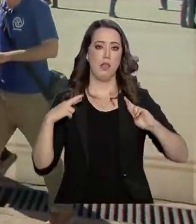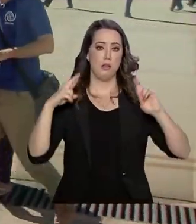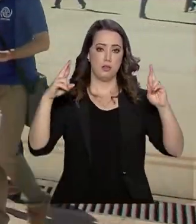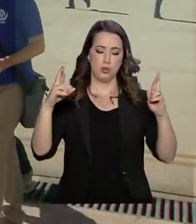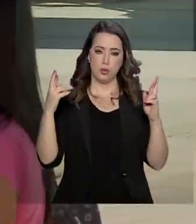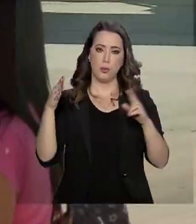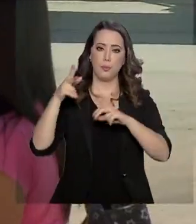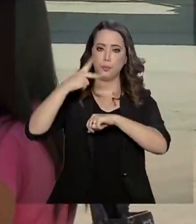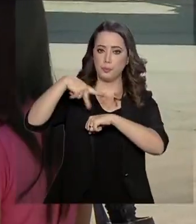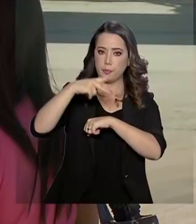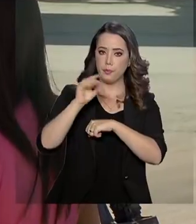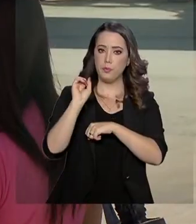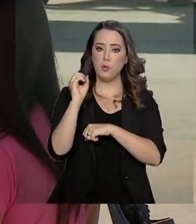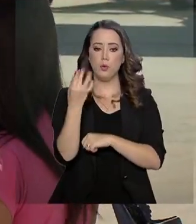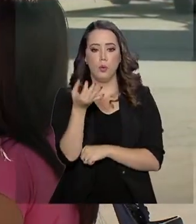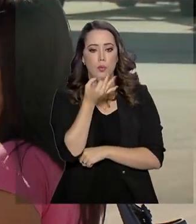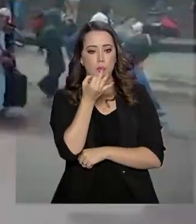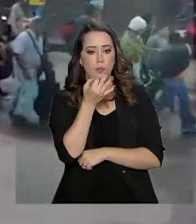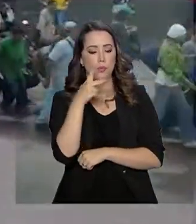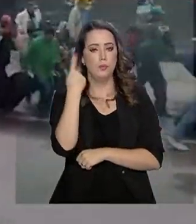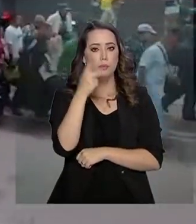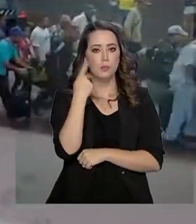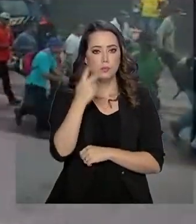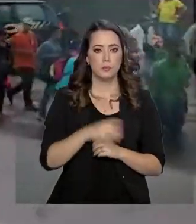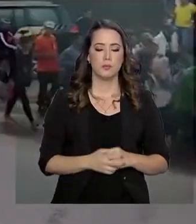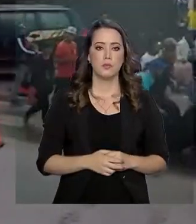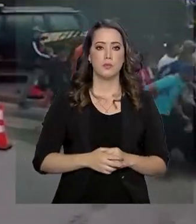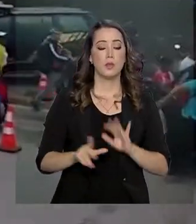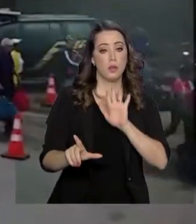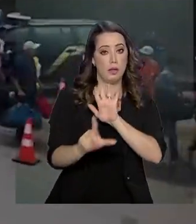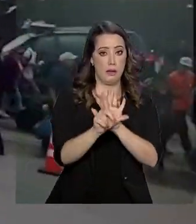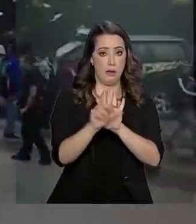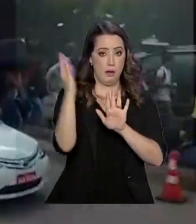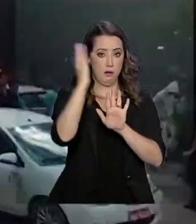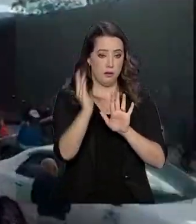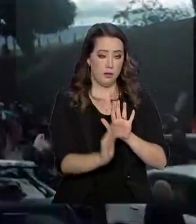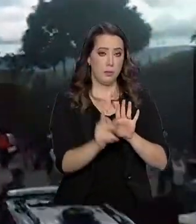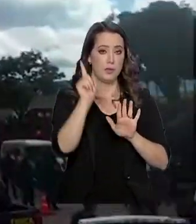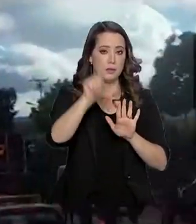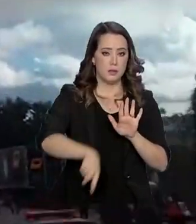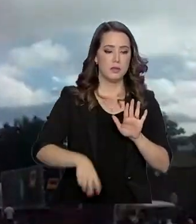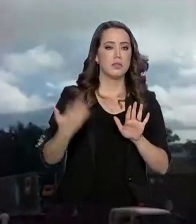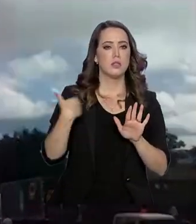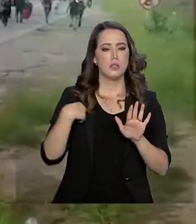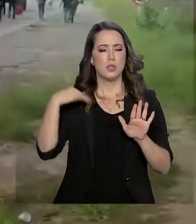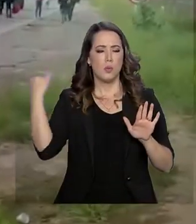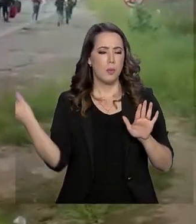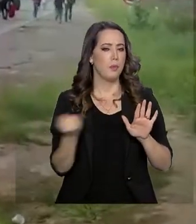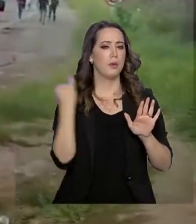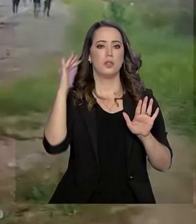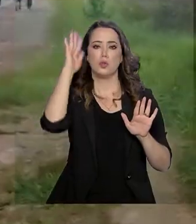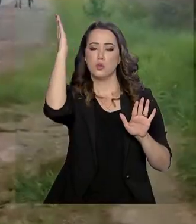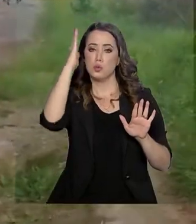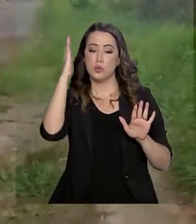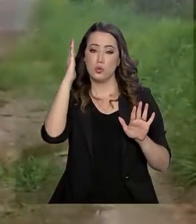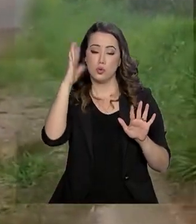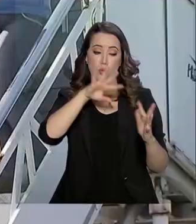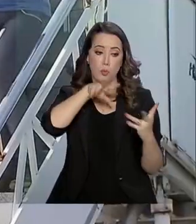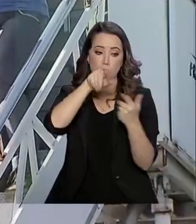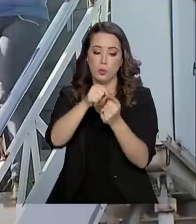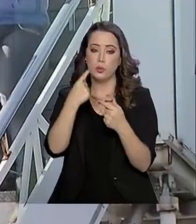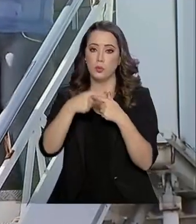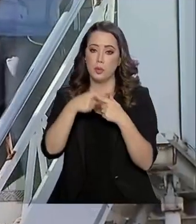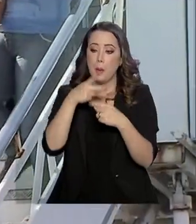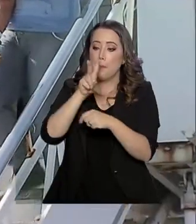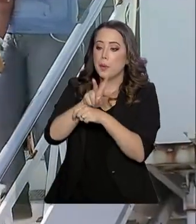nacionalidade ou opinião política. A legislação brasileira é considerada modelo no mundo por abrigar essas pessoas